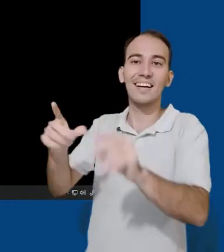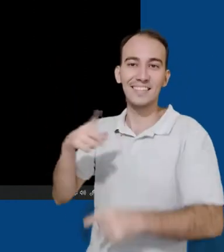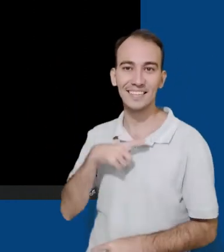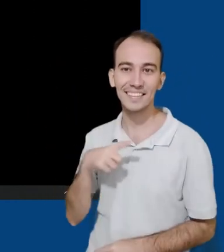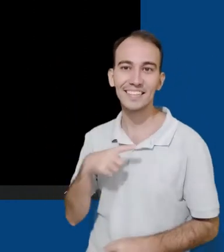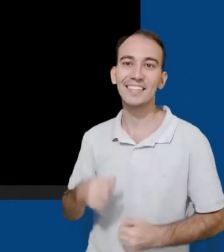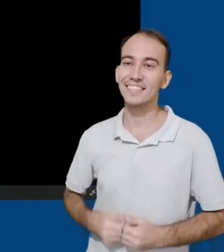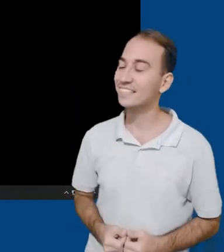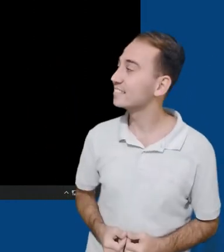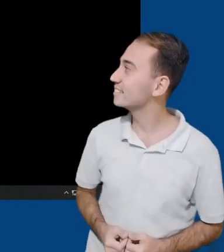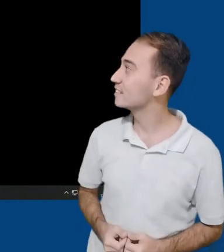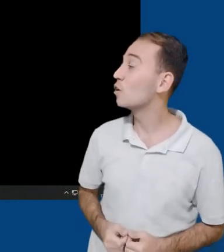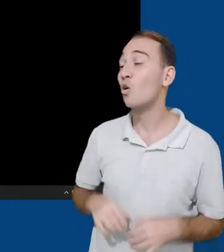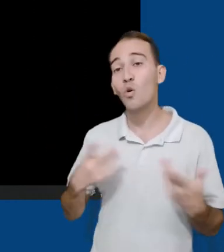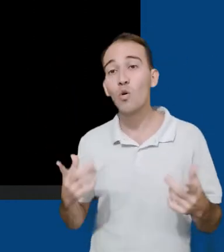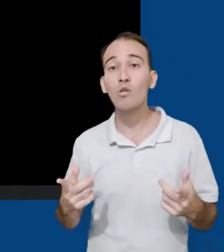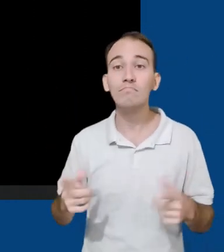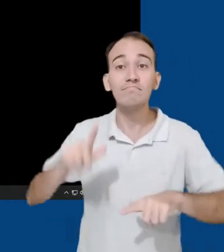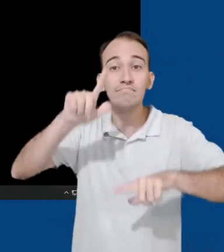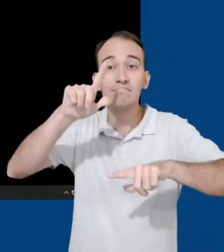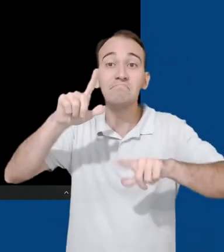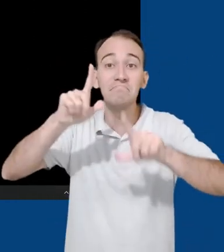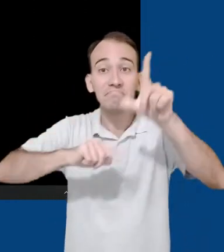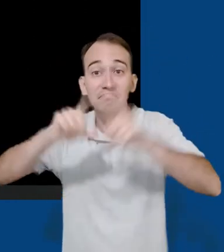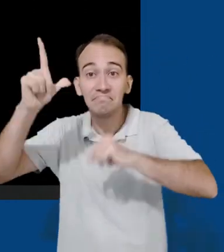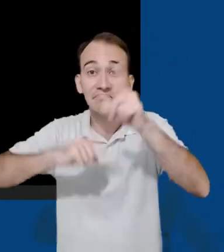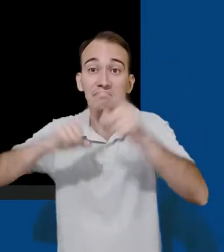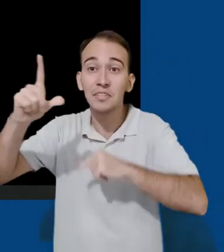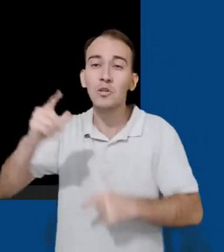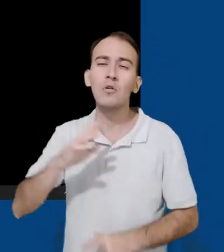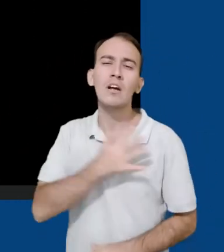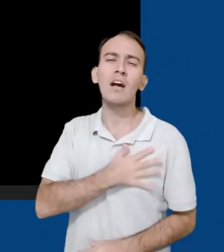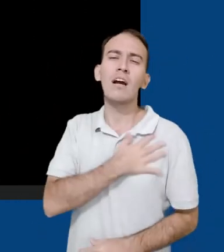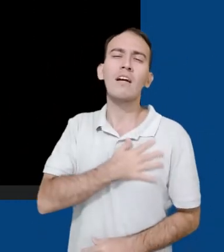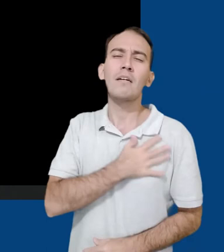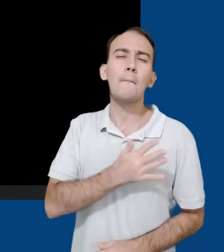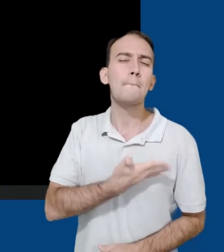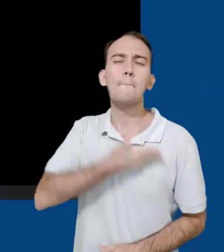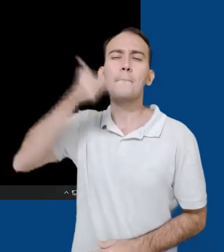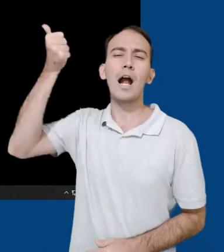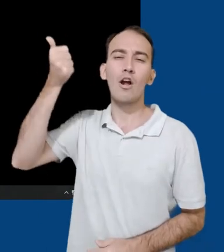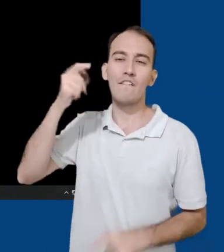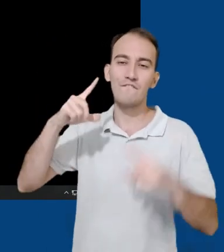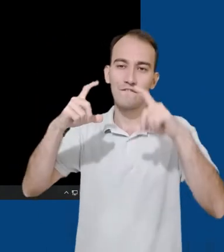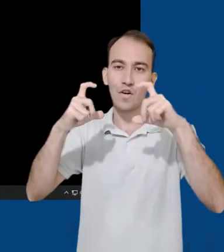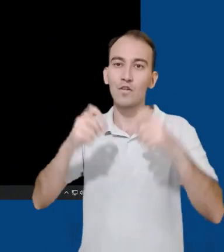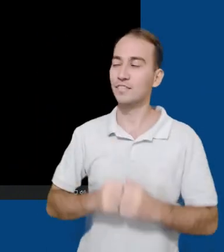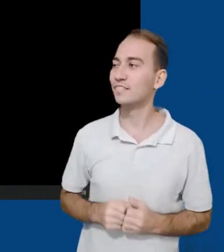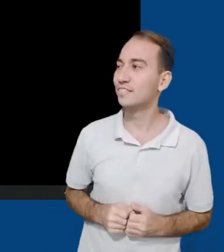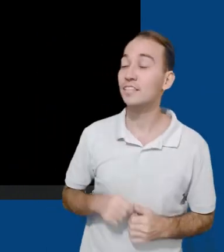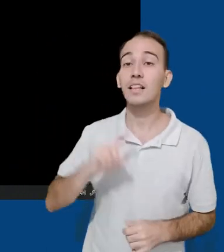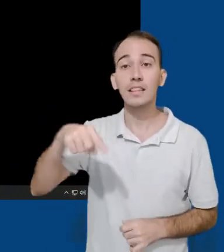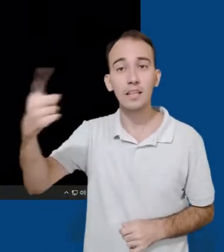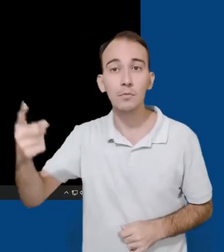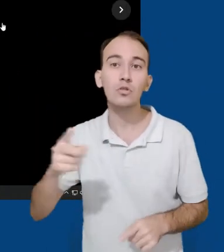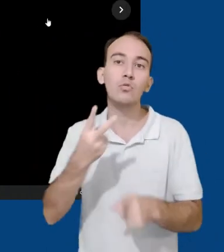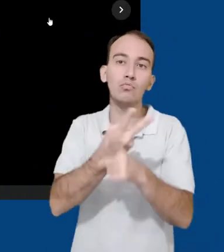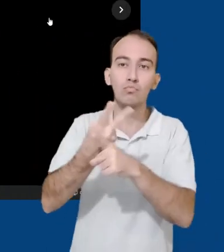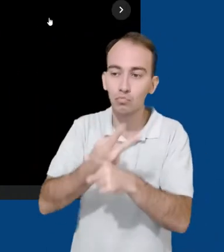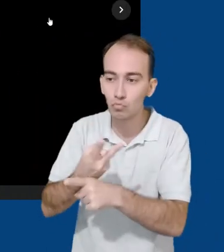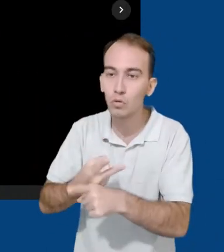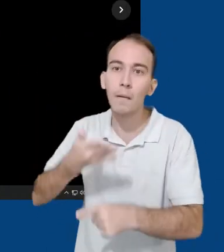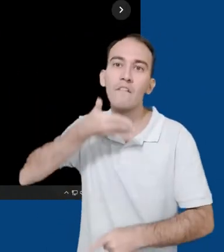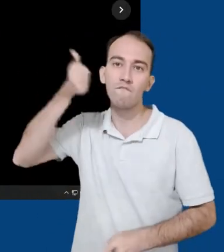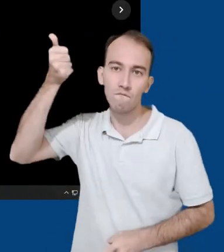Podemos também marcar uma foto como favorita, clicando na estrela. As fotos favoritadas podem ser encontradas mais